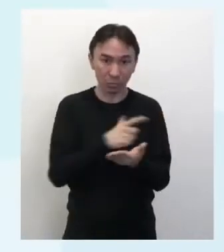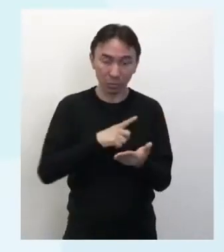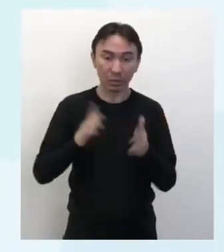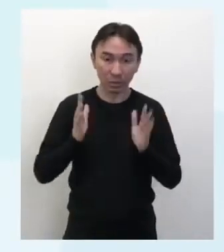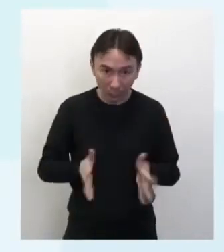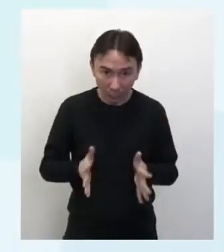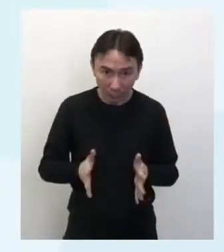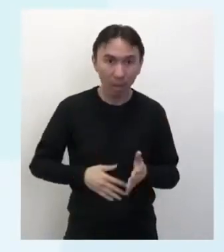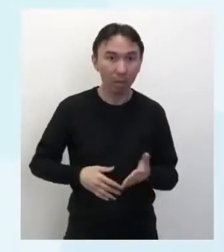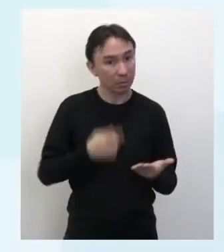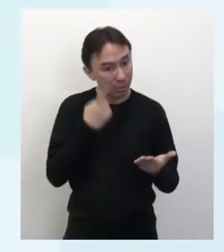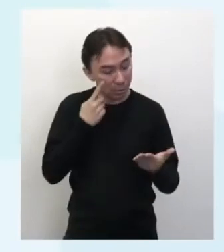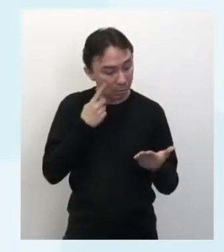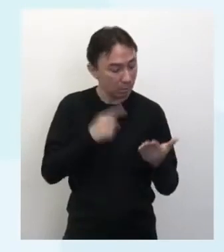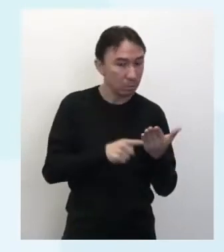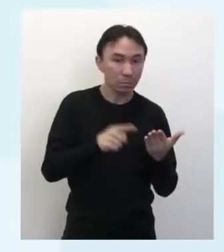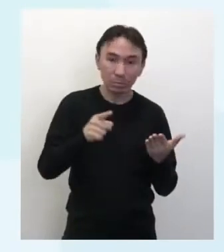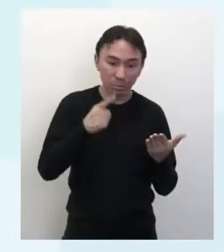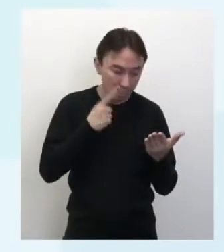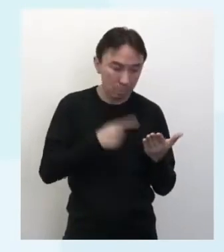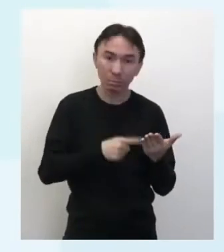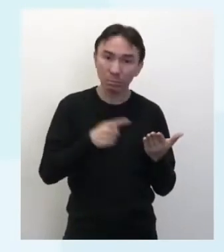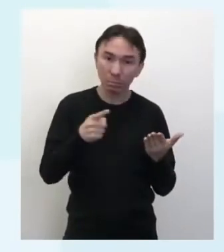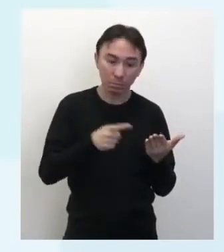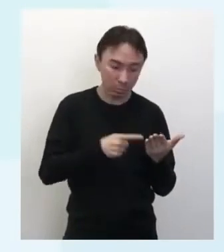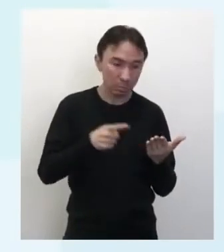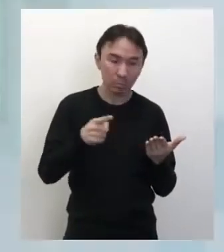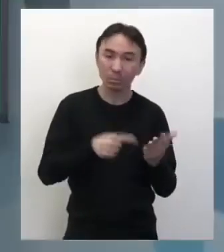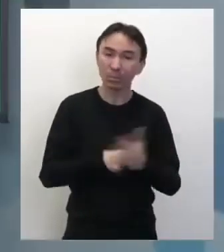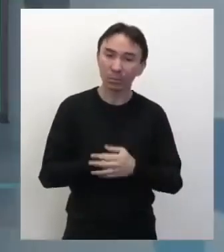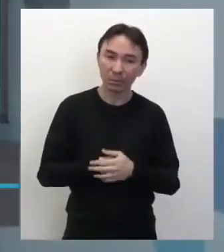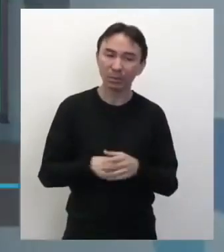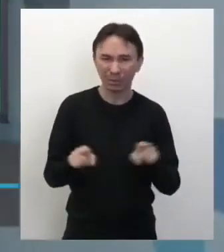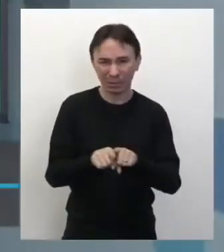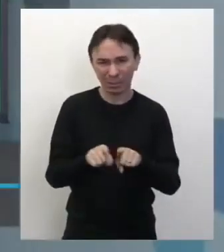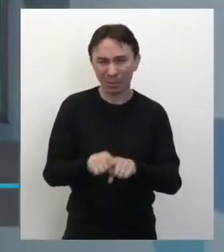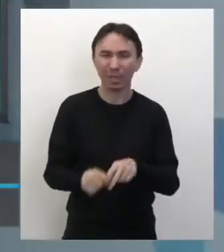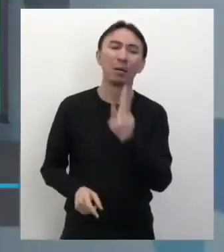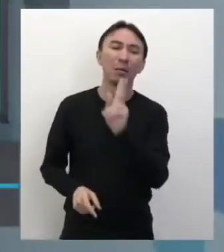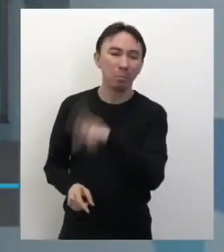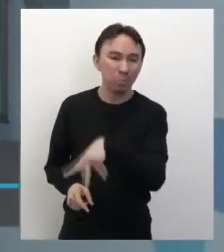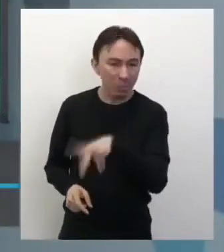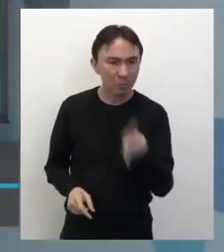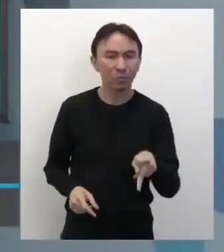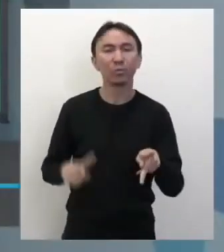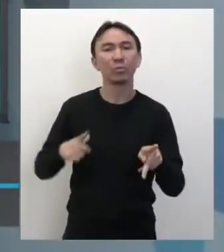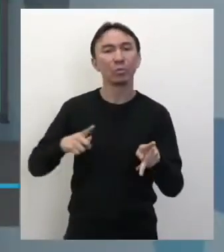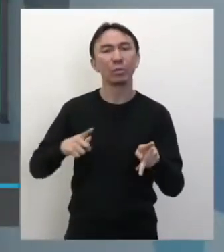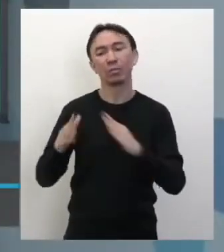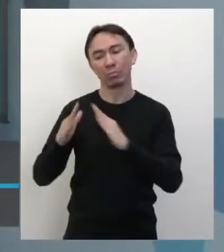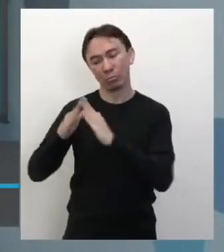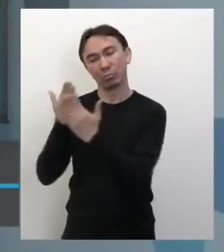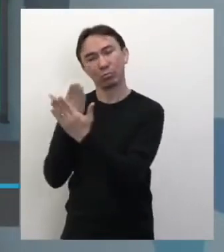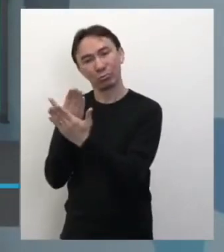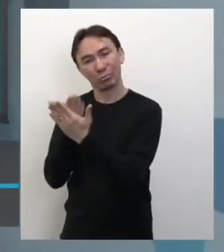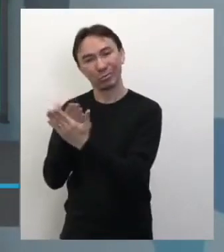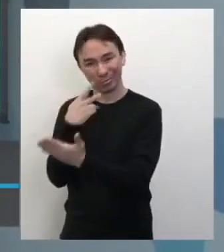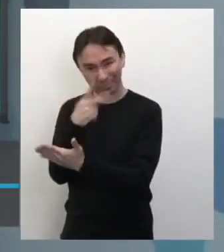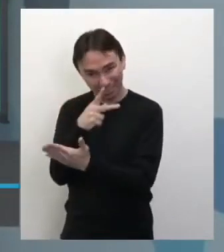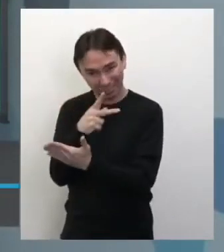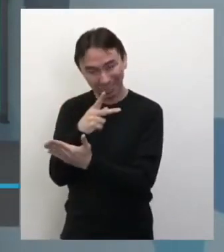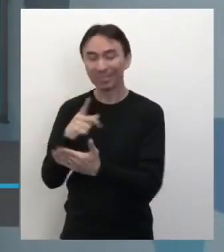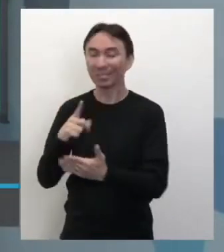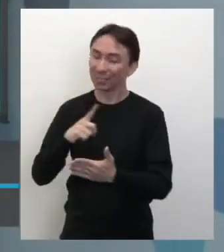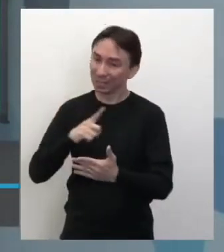está falando aqui. Lembrando que você tem o seu professor lá na escola, que é uma pessoa super gabaritada para te ajudar também, ou até se ele vai